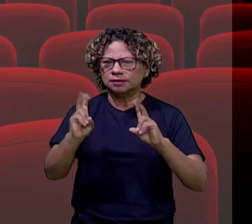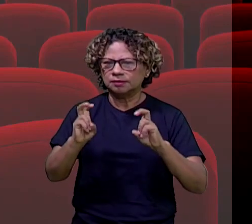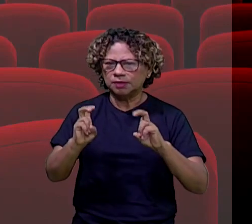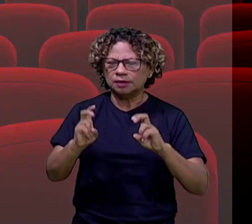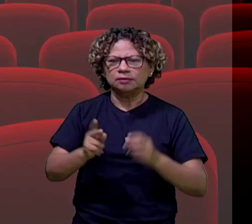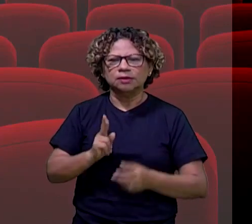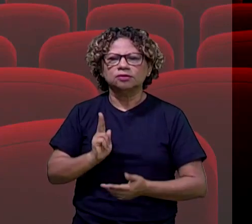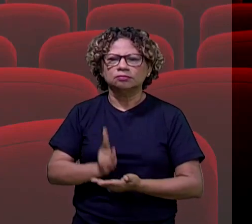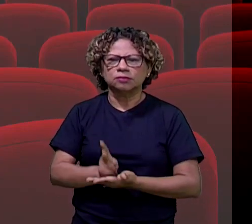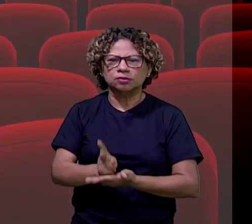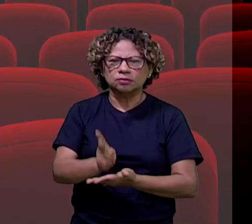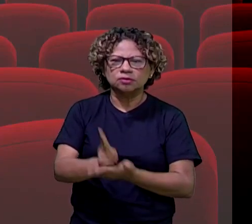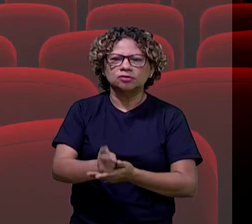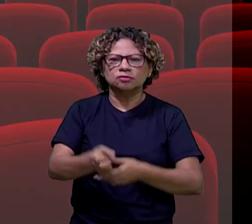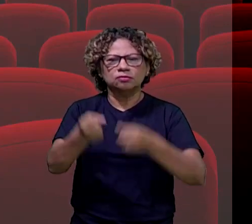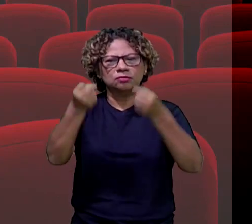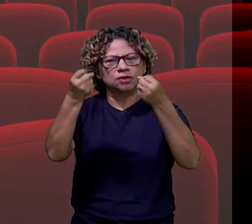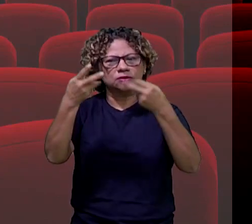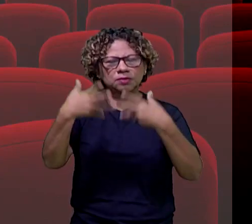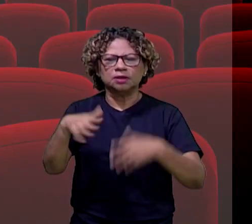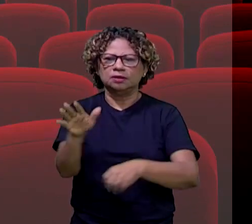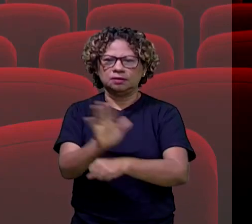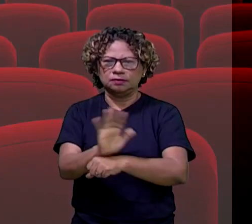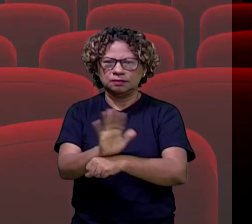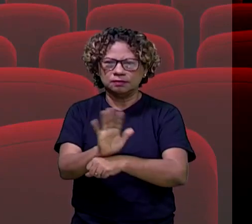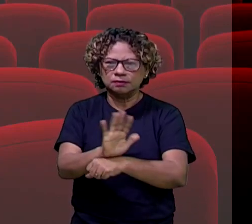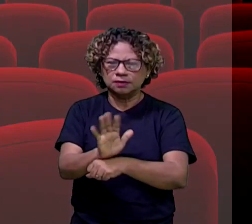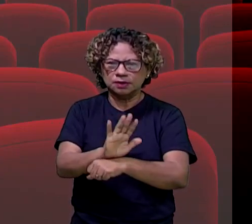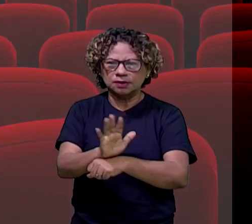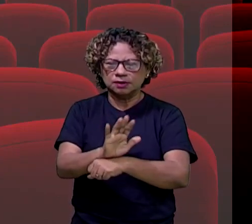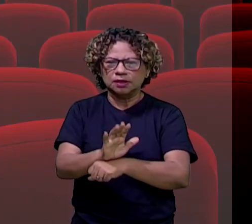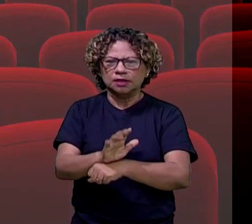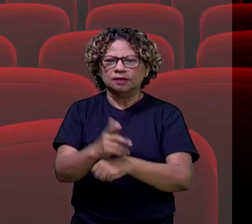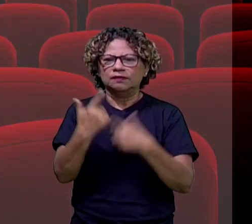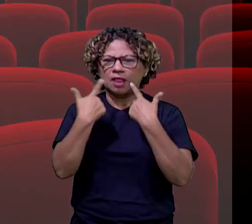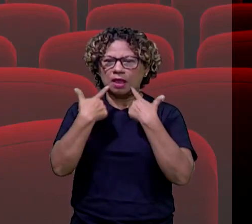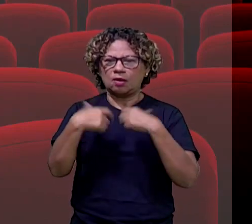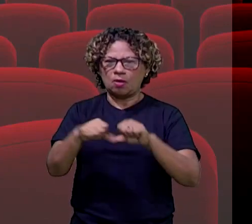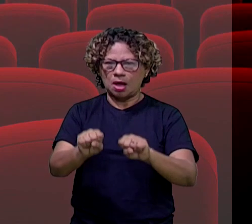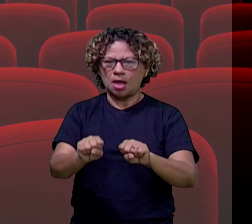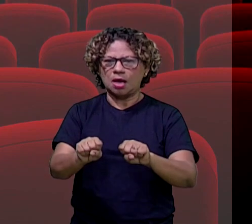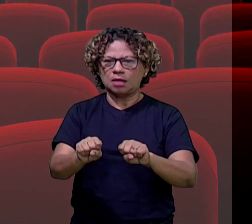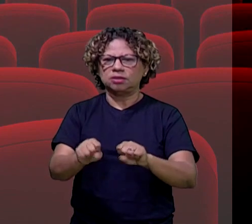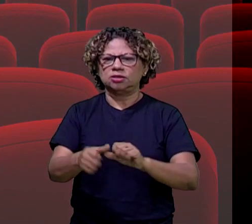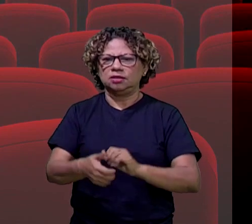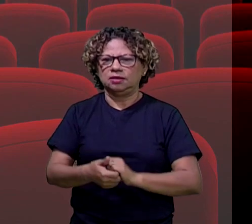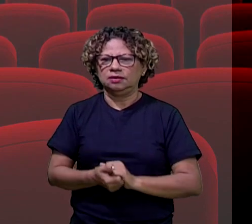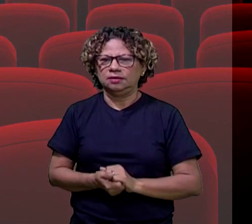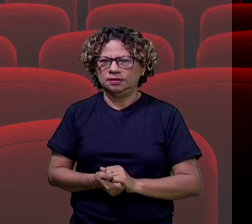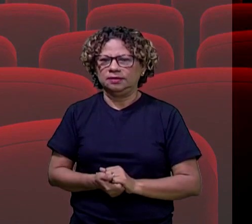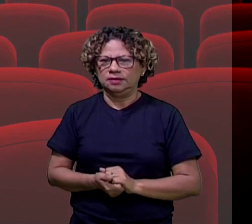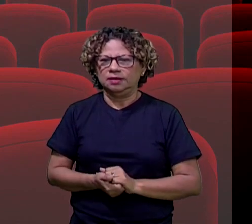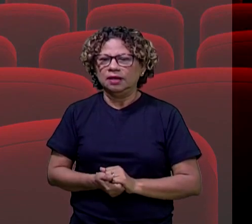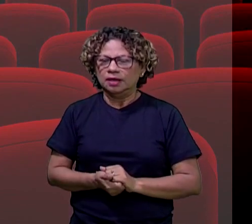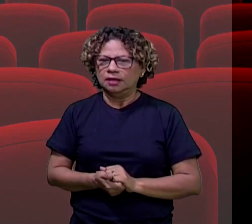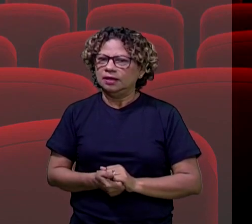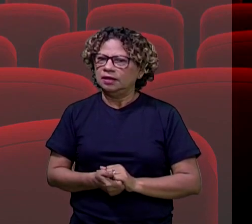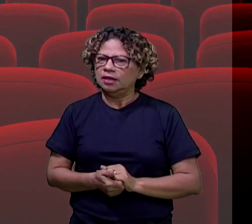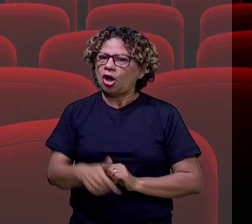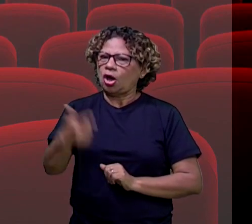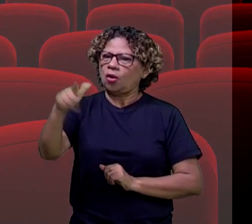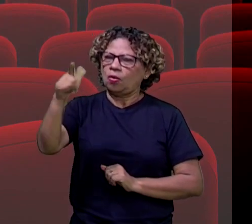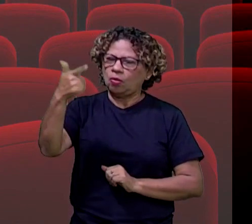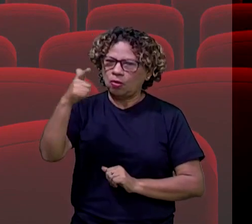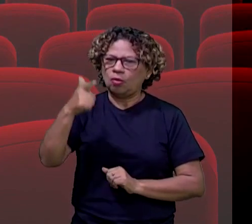falando sobre filmes que estão voltados aí para a área de linguagens, para você aprender um pouquinho sobre língua portuguesa, entre